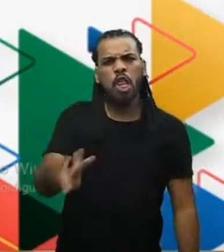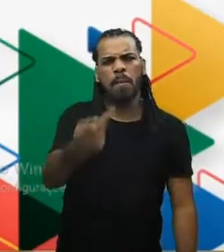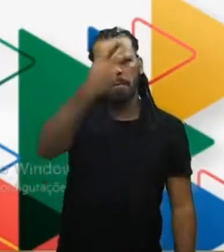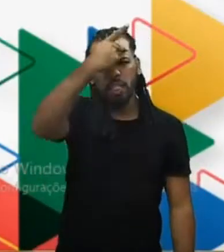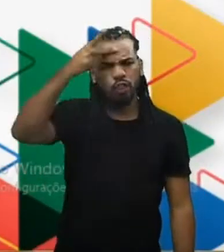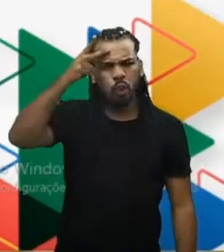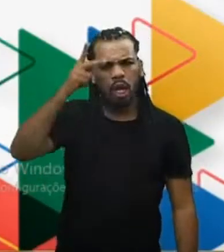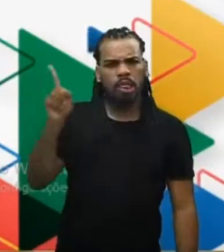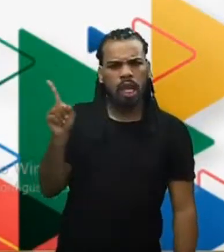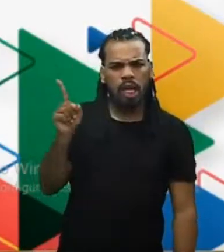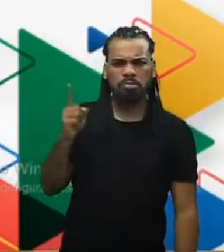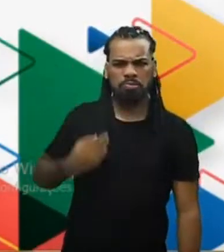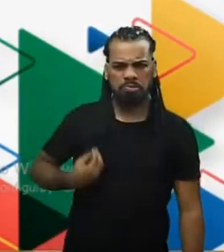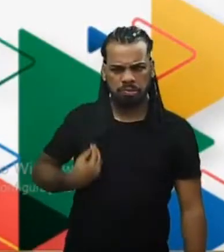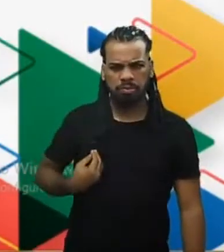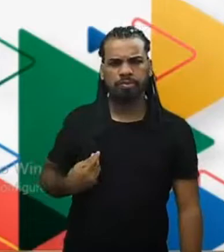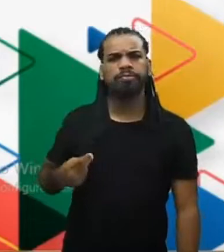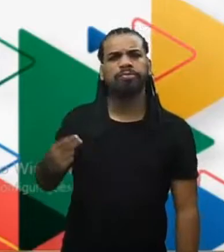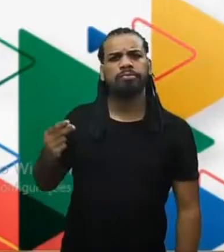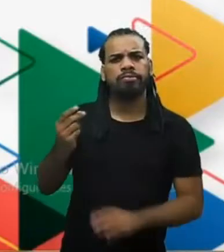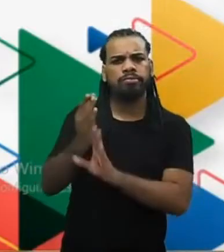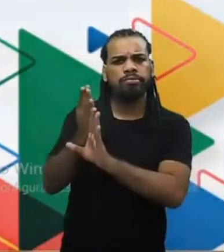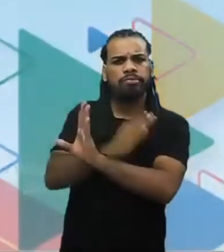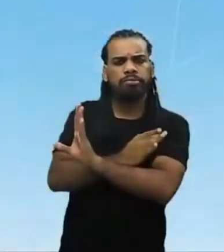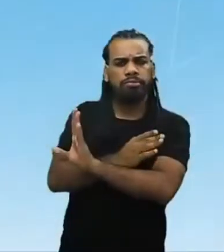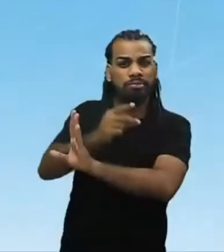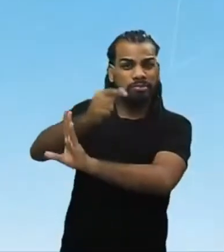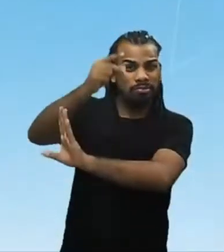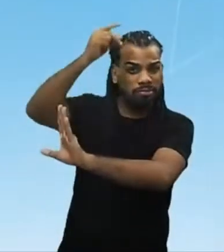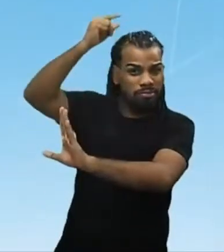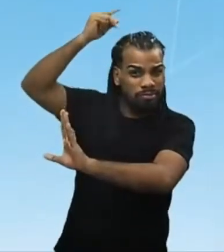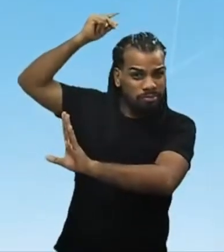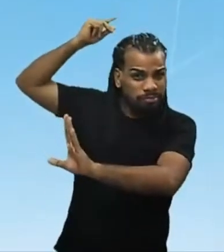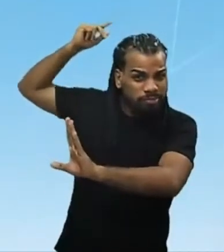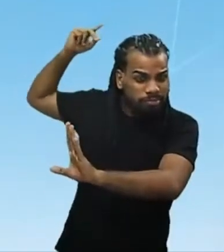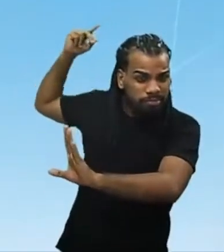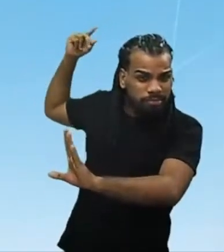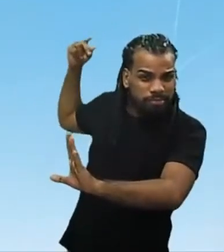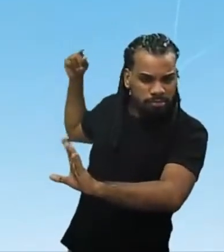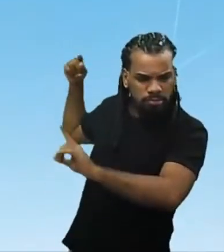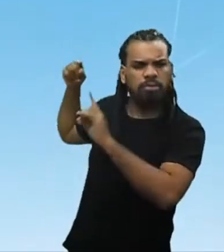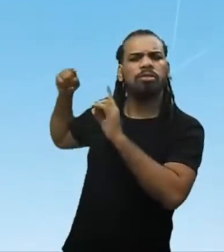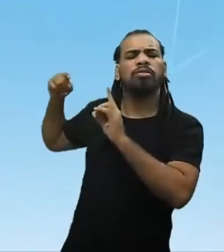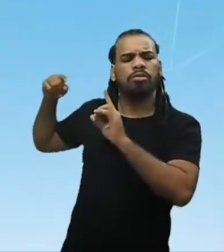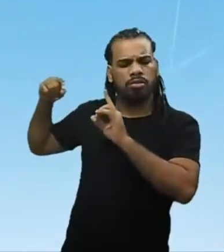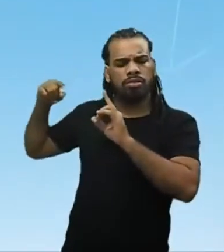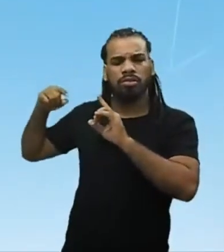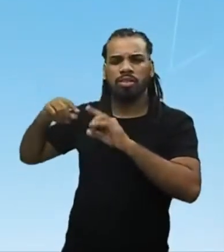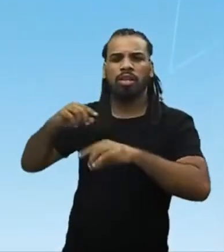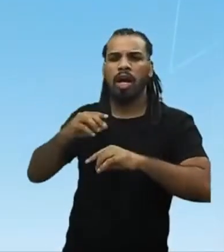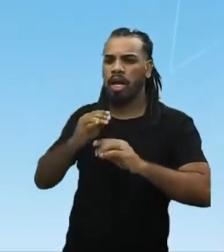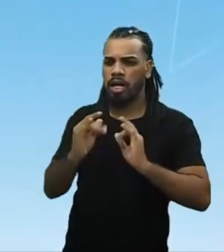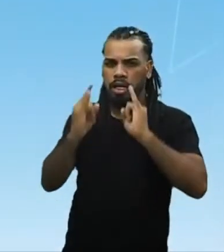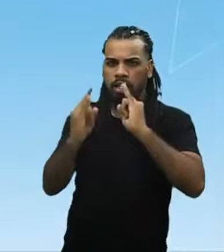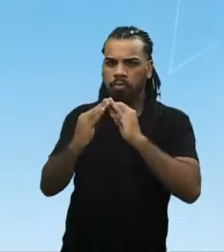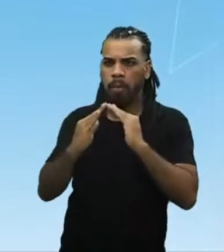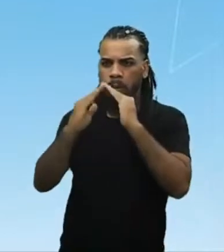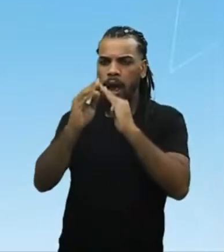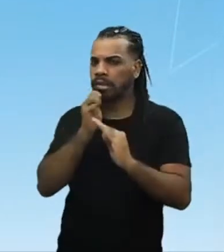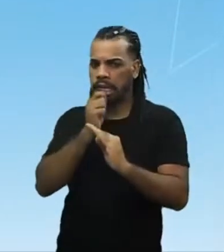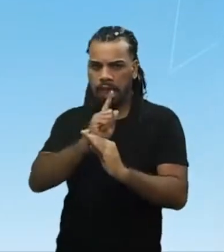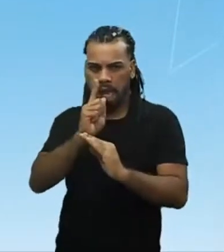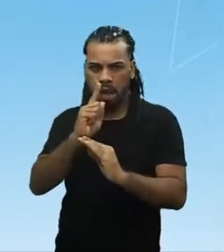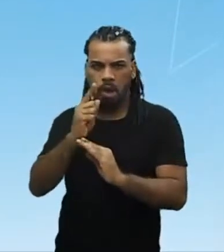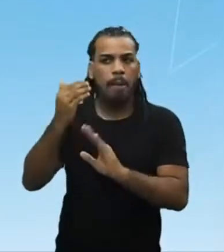num período muito anterior a ocupações de território e com o crescimento populacional